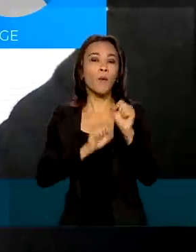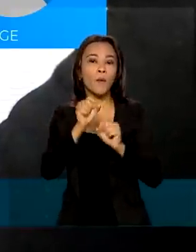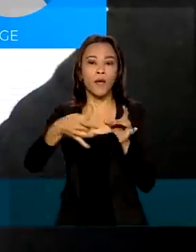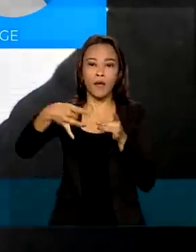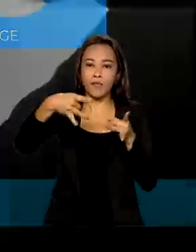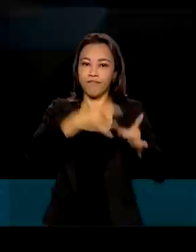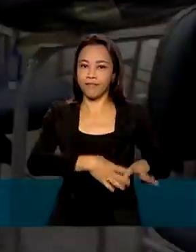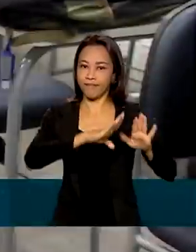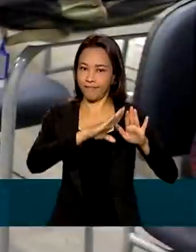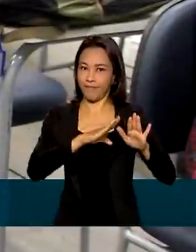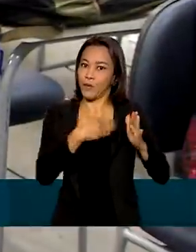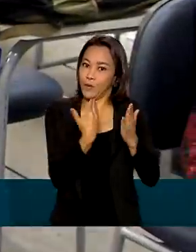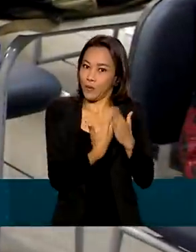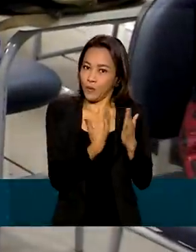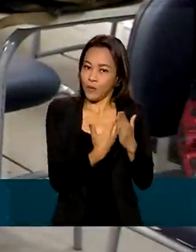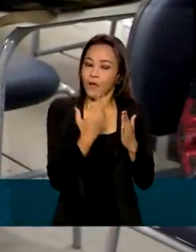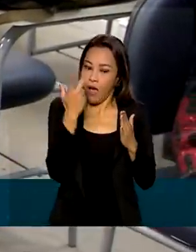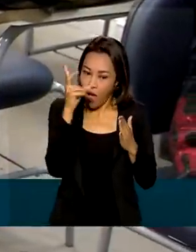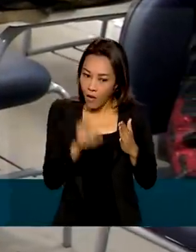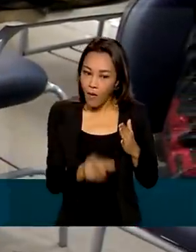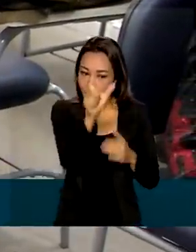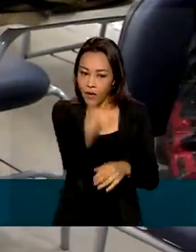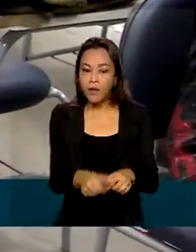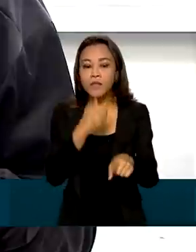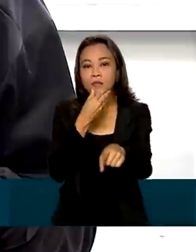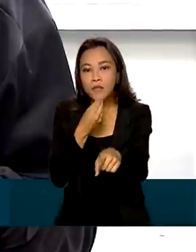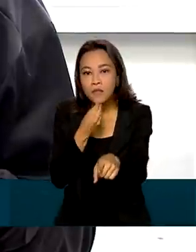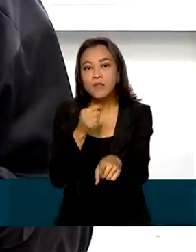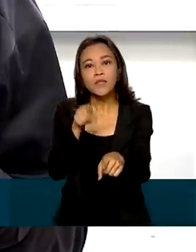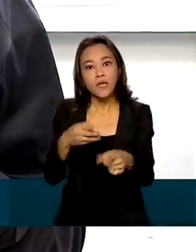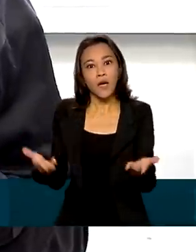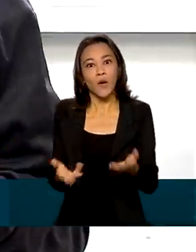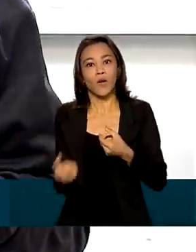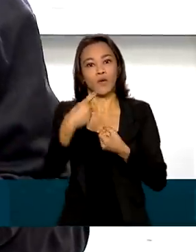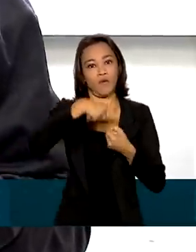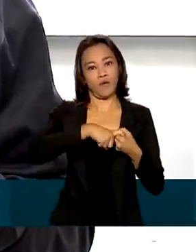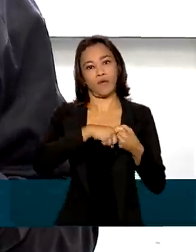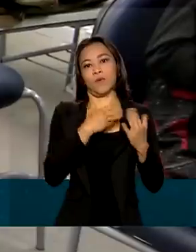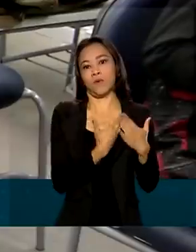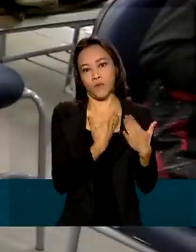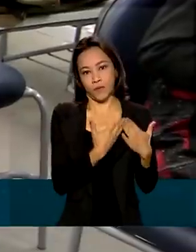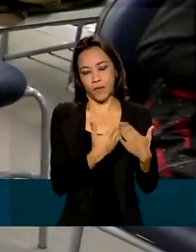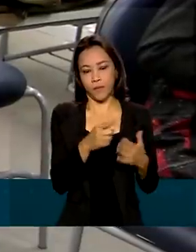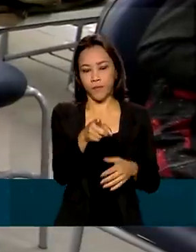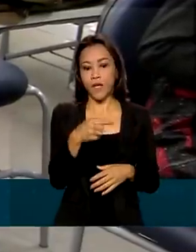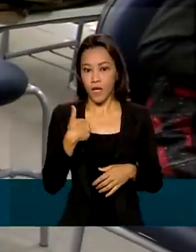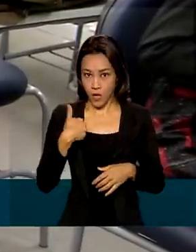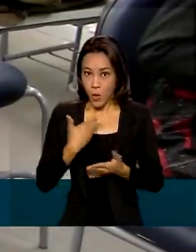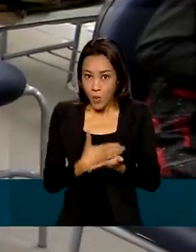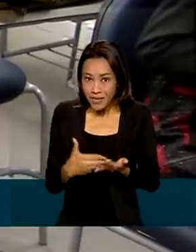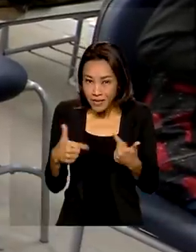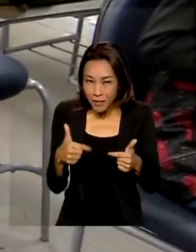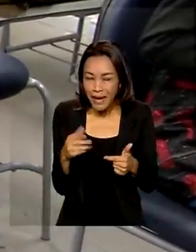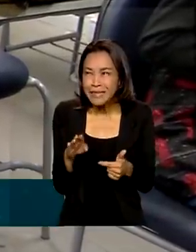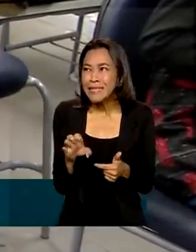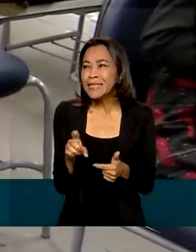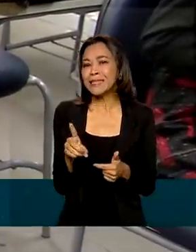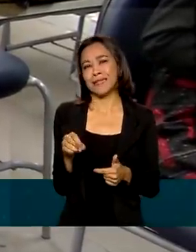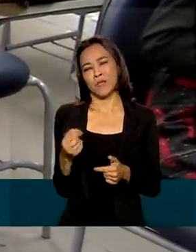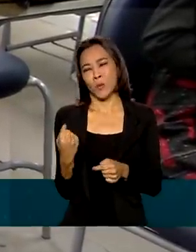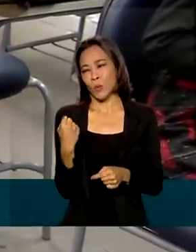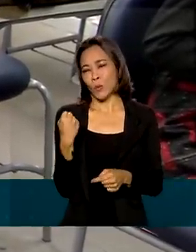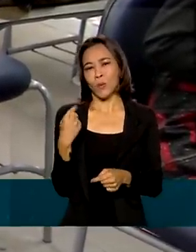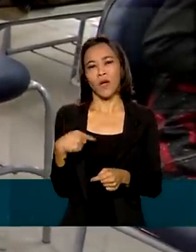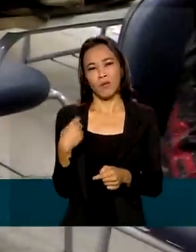interrupção dos estudos. Foi o que aconteceu com o Lucas, que agora voltou para a sala de aula. Comecei a trabalhar muito cedo, entendeu? Aí